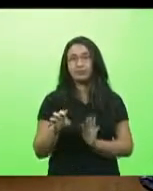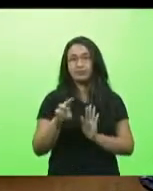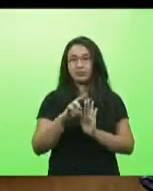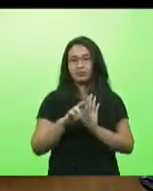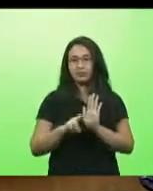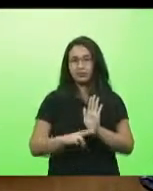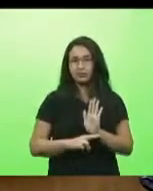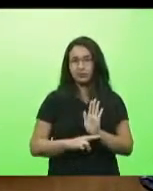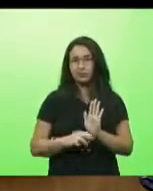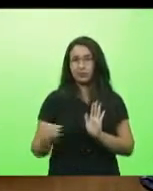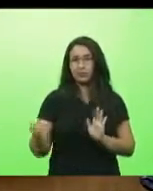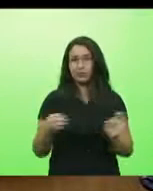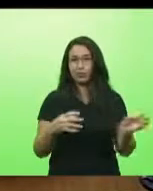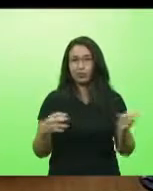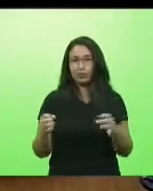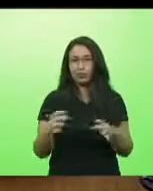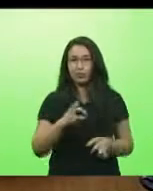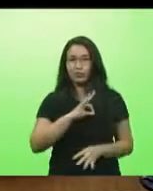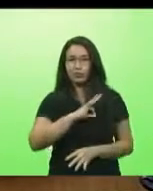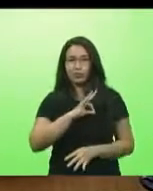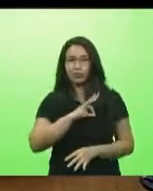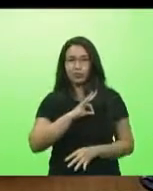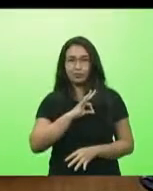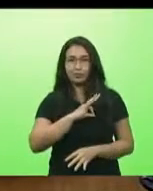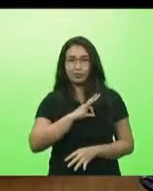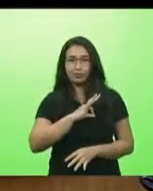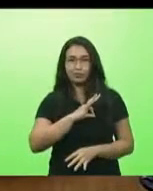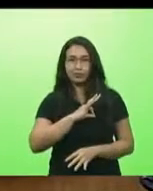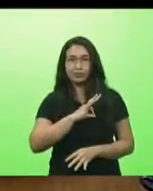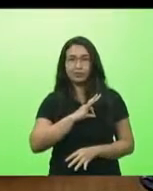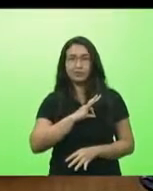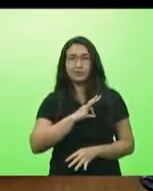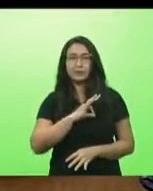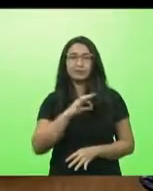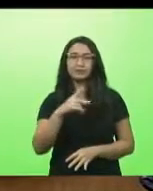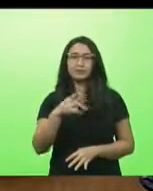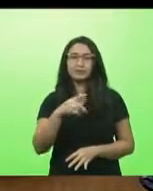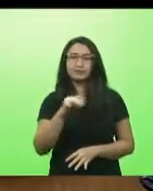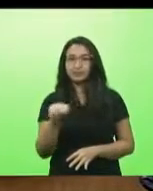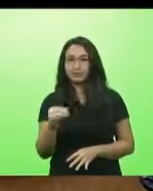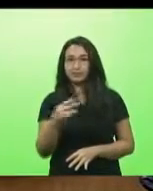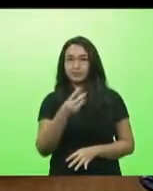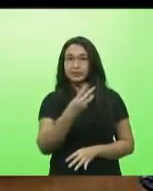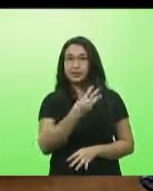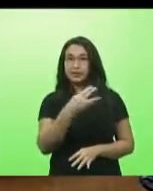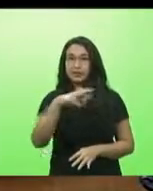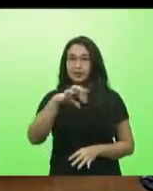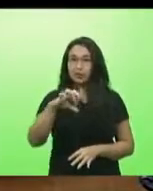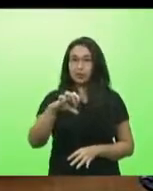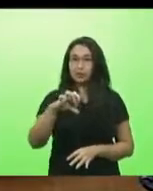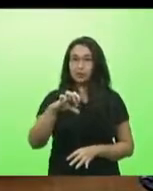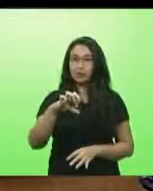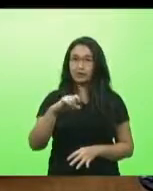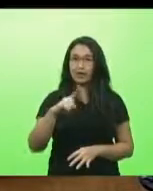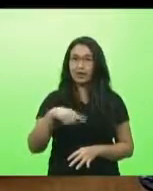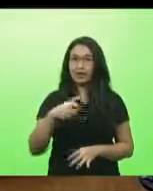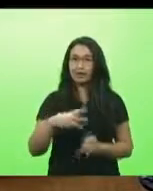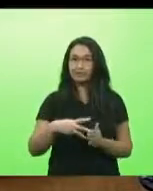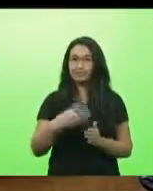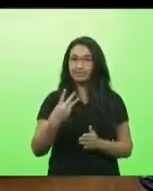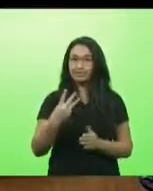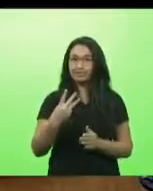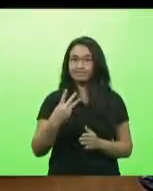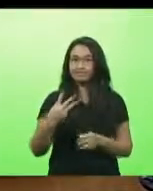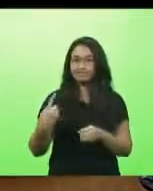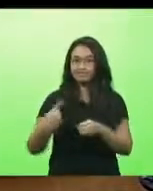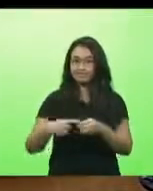policiais militares 39 policiais militares para Blumenau Blumenau é a terceira cidade em nome